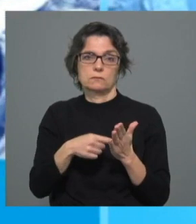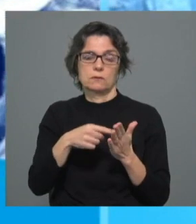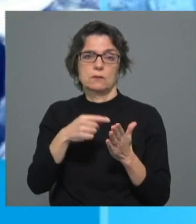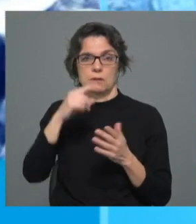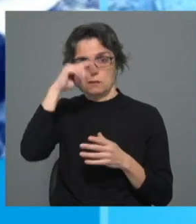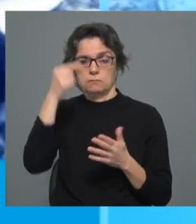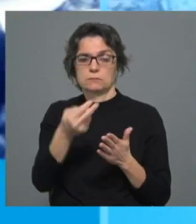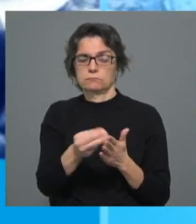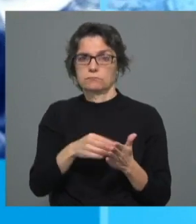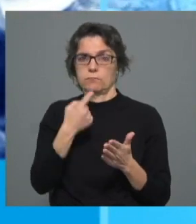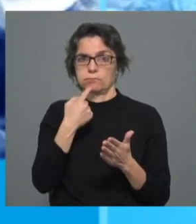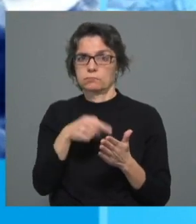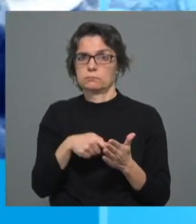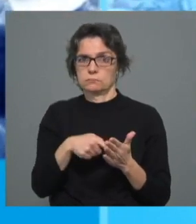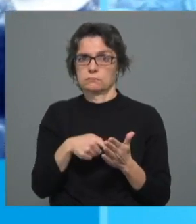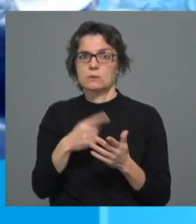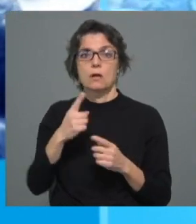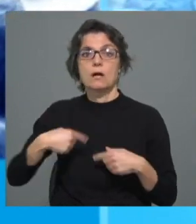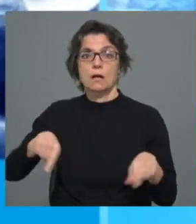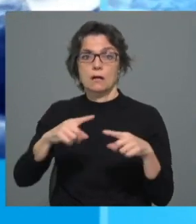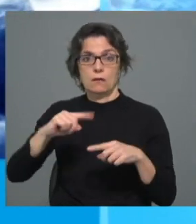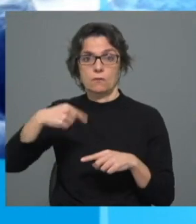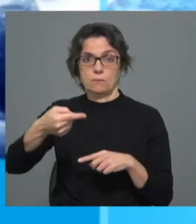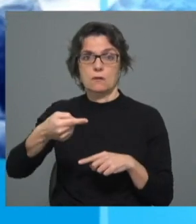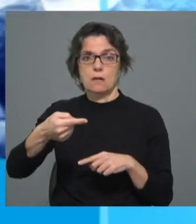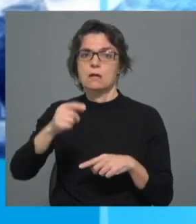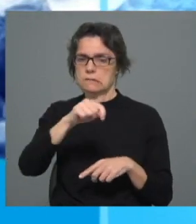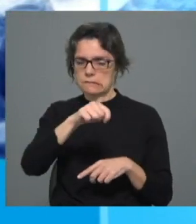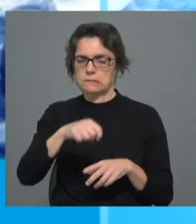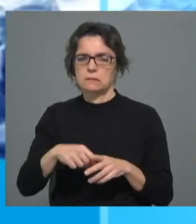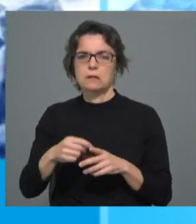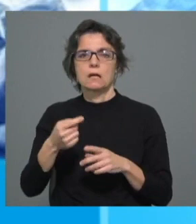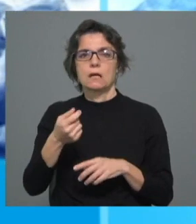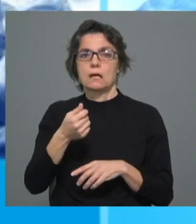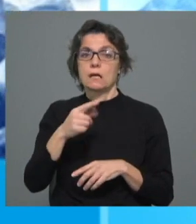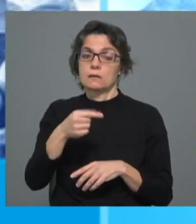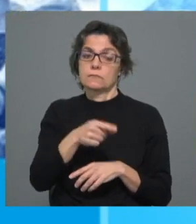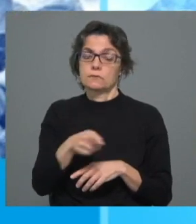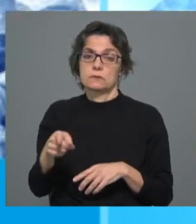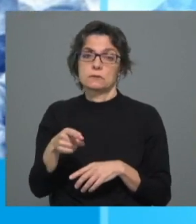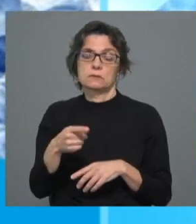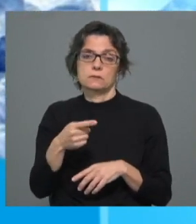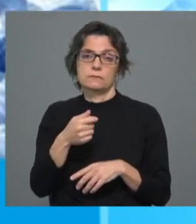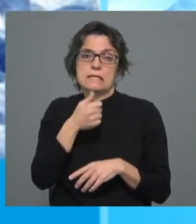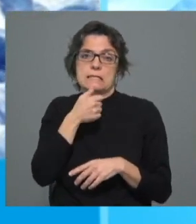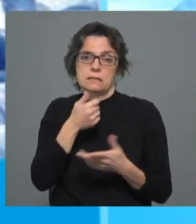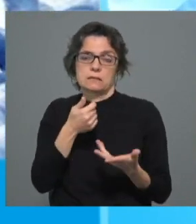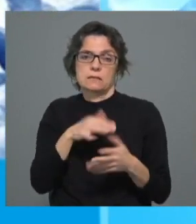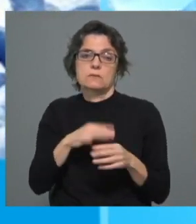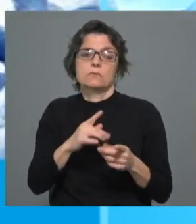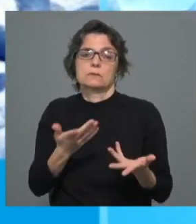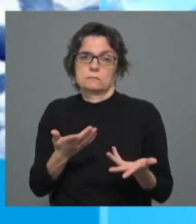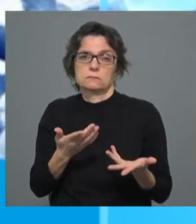extenso. Eles amanhã vão reunir-se, precisamente, também em torno destes temas. E tomar decisões, que esse é o importante, é virar a página.